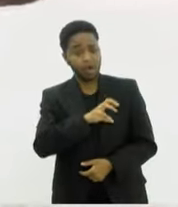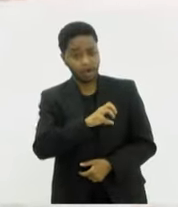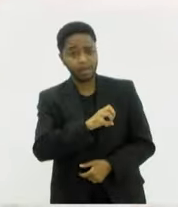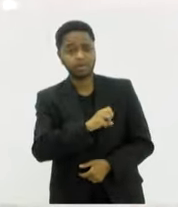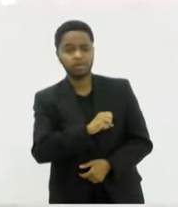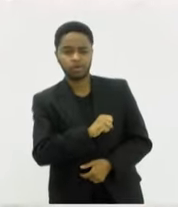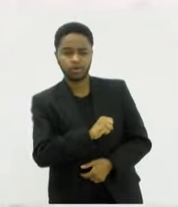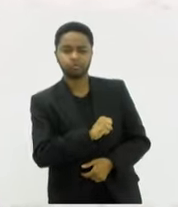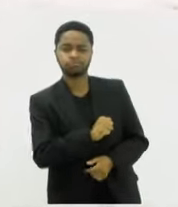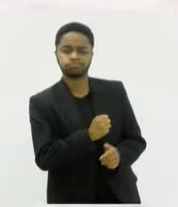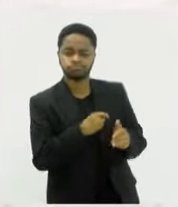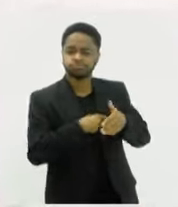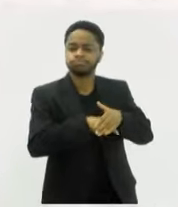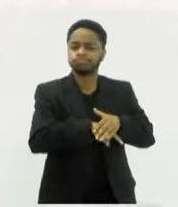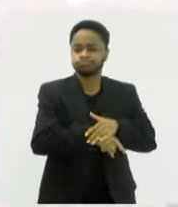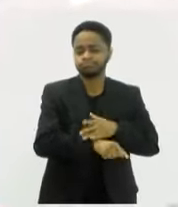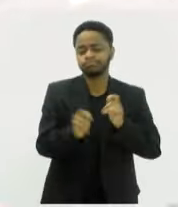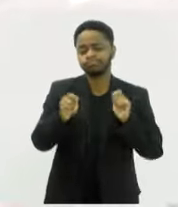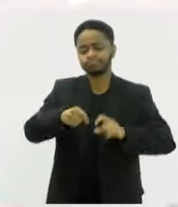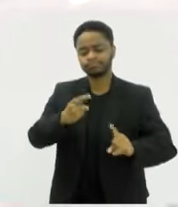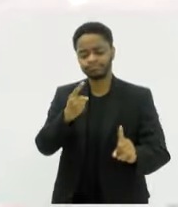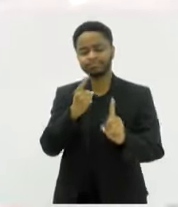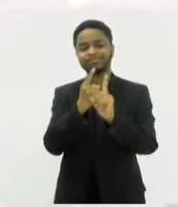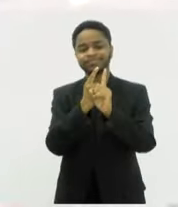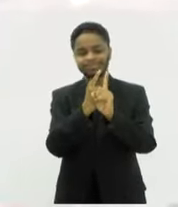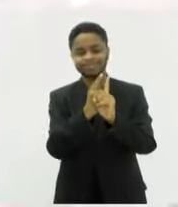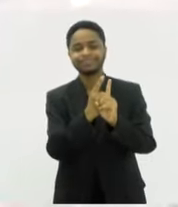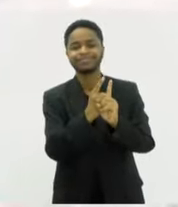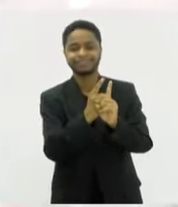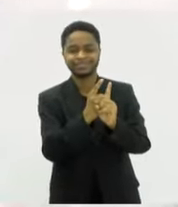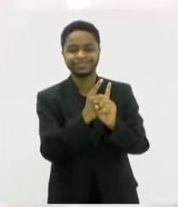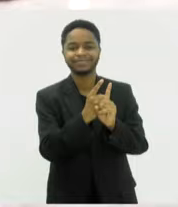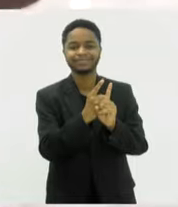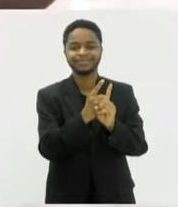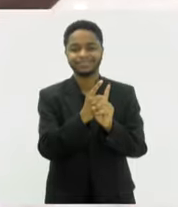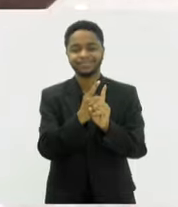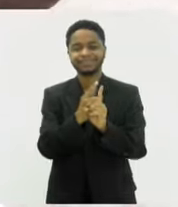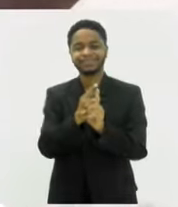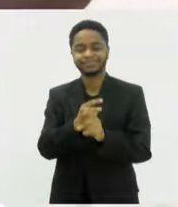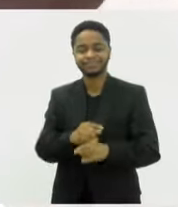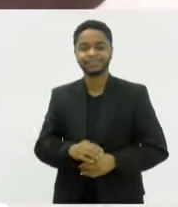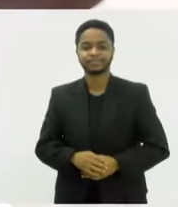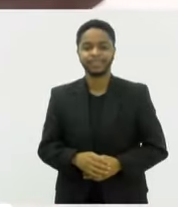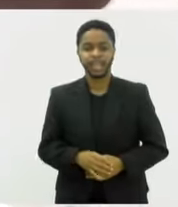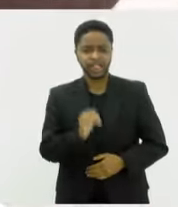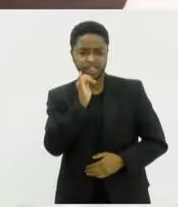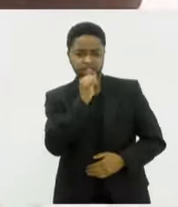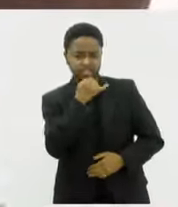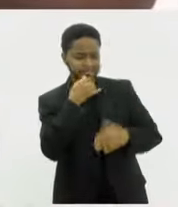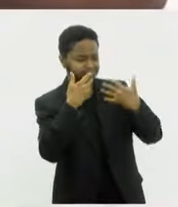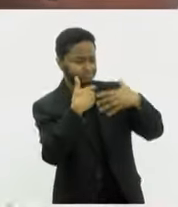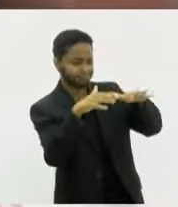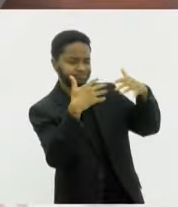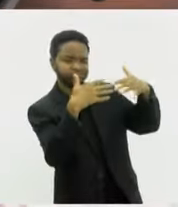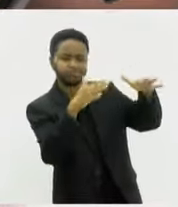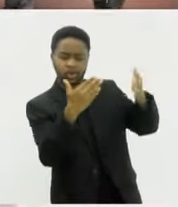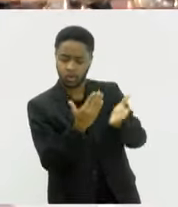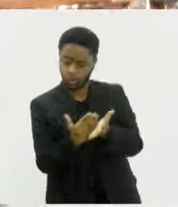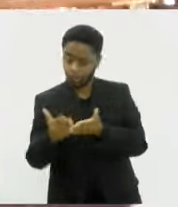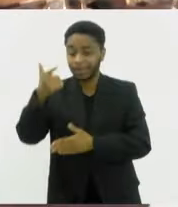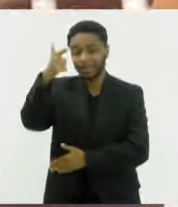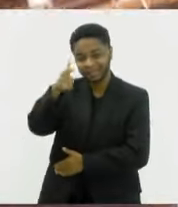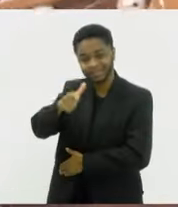um grande amor a descobrir Manda embora a tristeza num bom recomeço